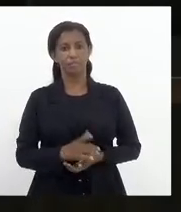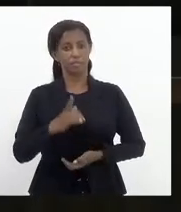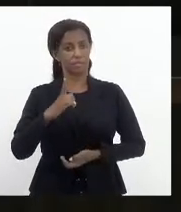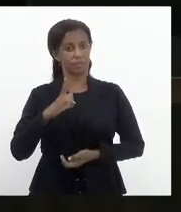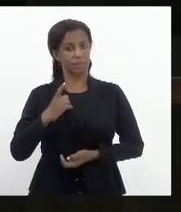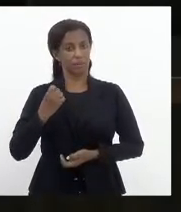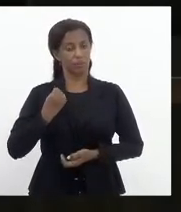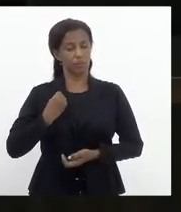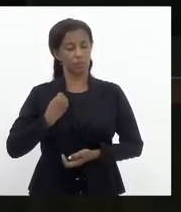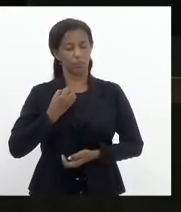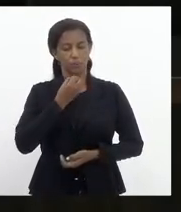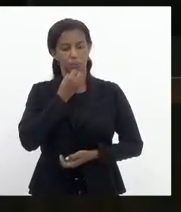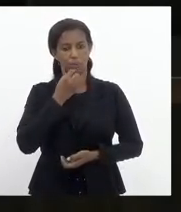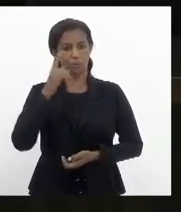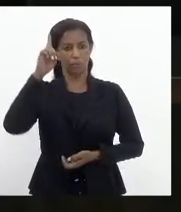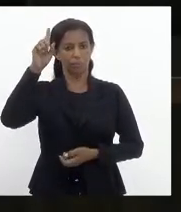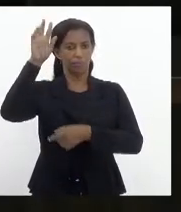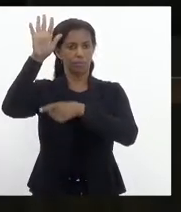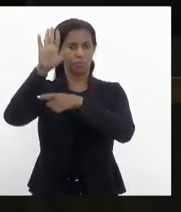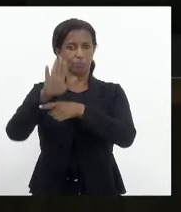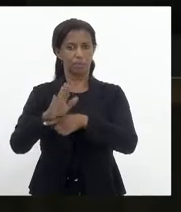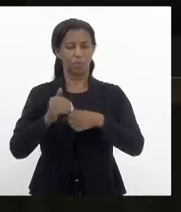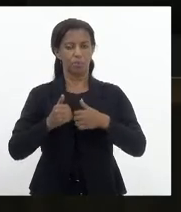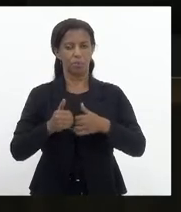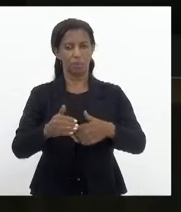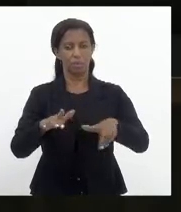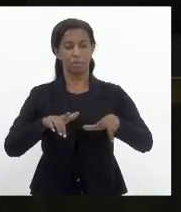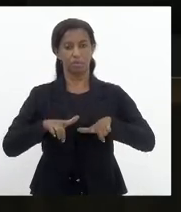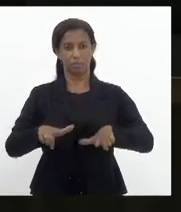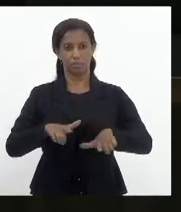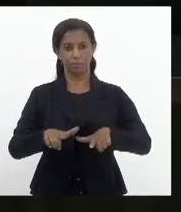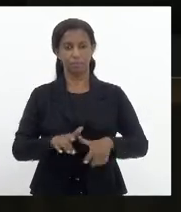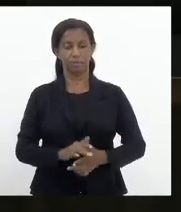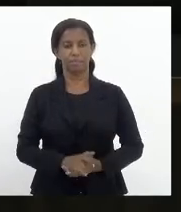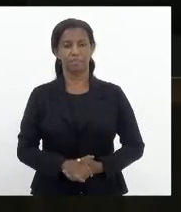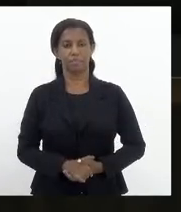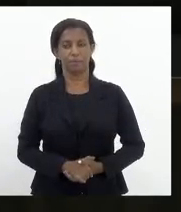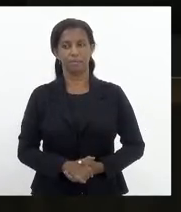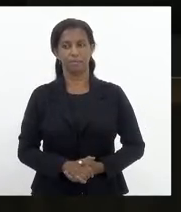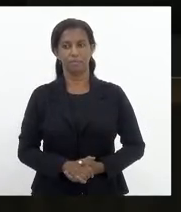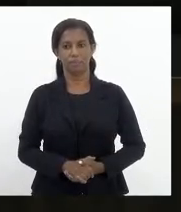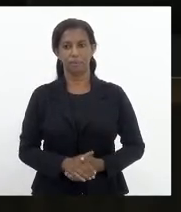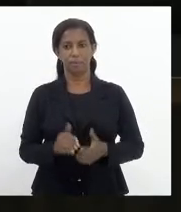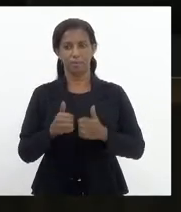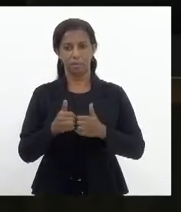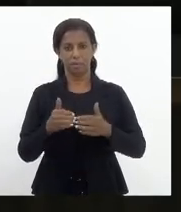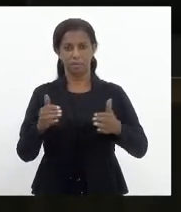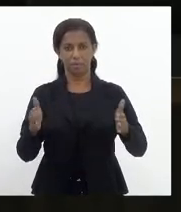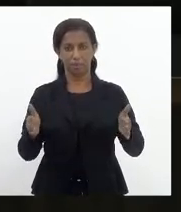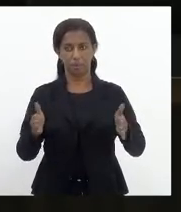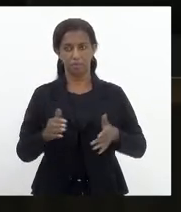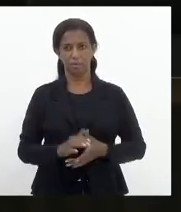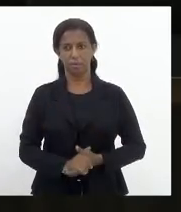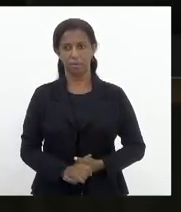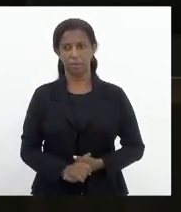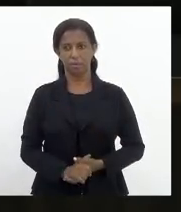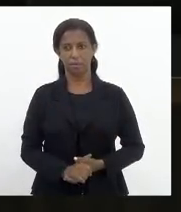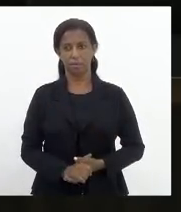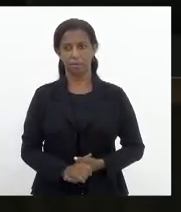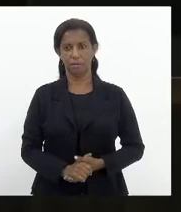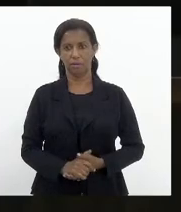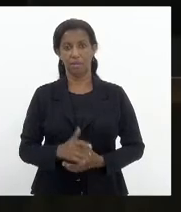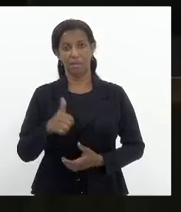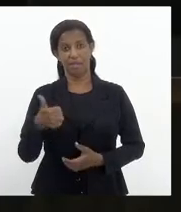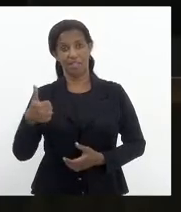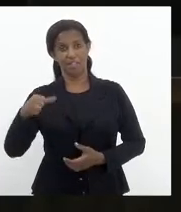Havendo número legal e sobre a proteção de Deus, iniciamos os nossos trabalhos. Está aberta a sessão, que